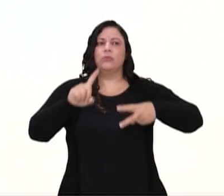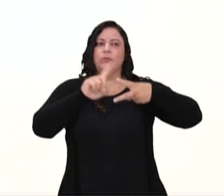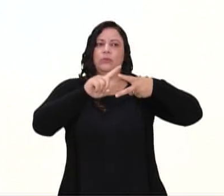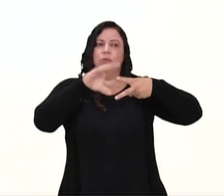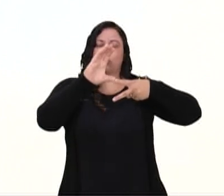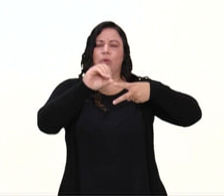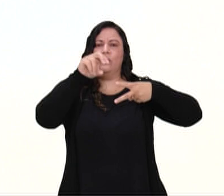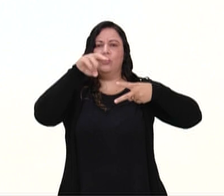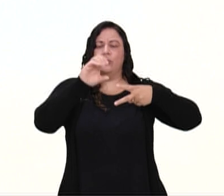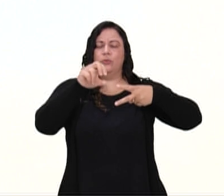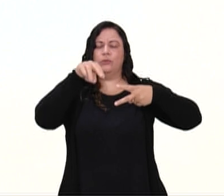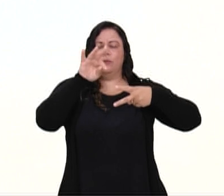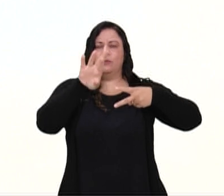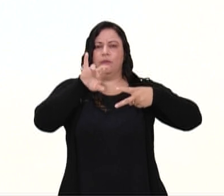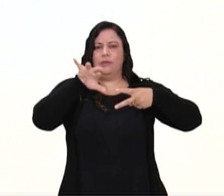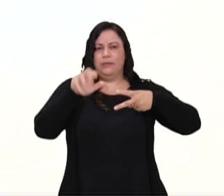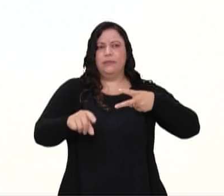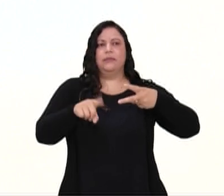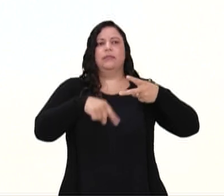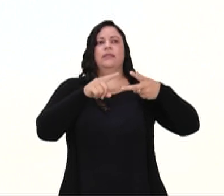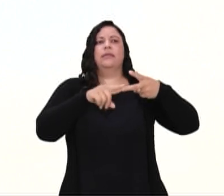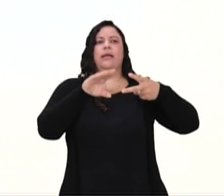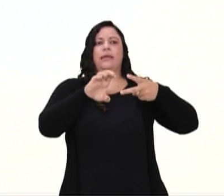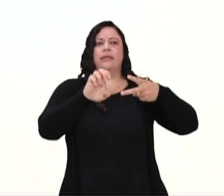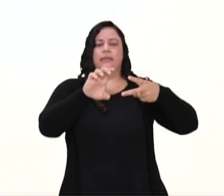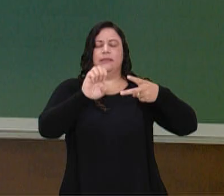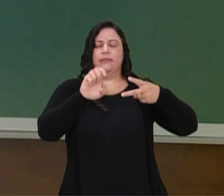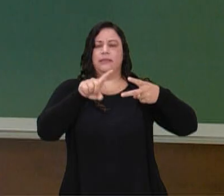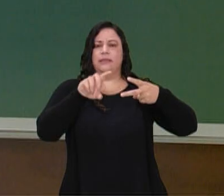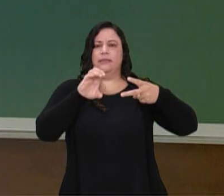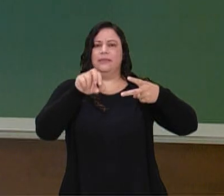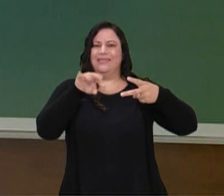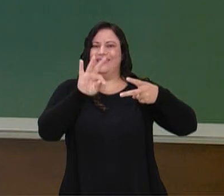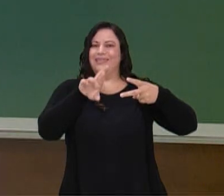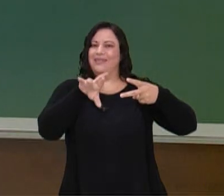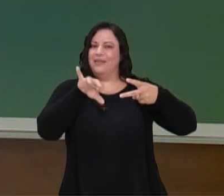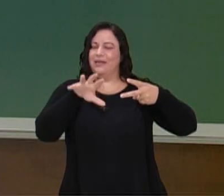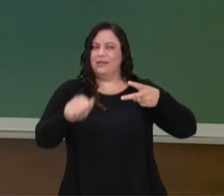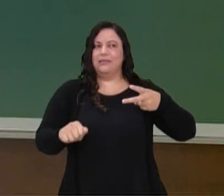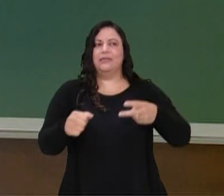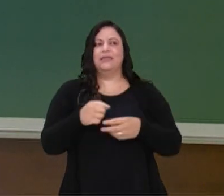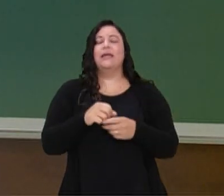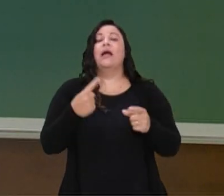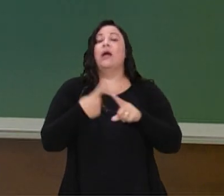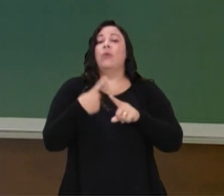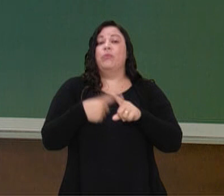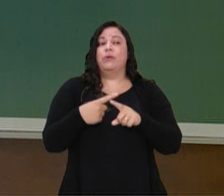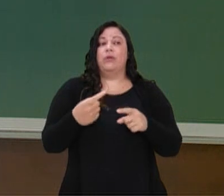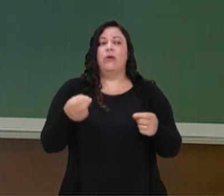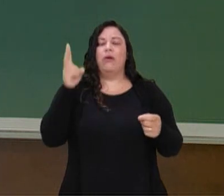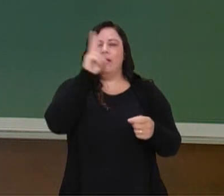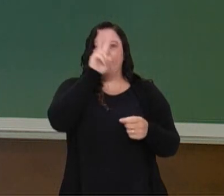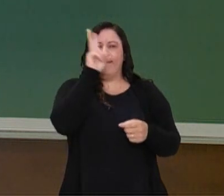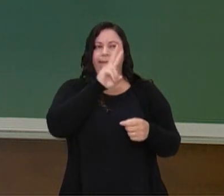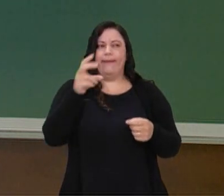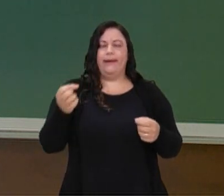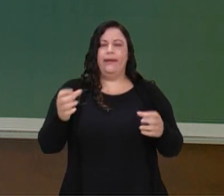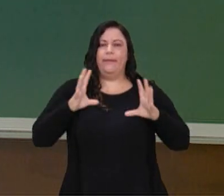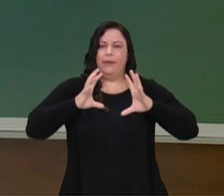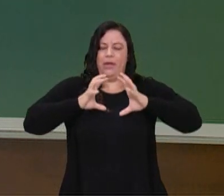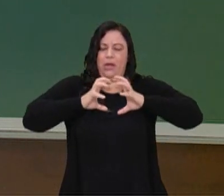forma concêntrica como excêntrica. Então, lembra lá, quando eu estou flexionando o meu braço, eu faço uma